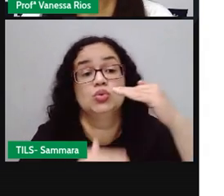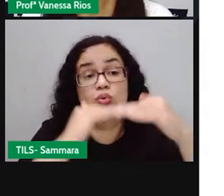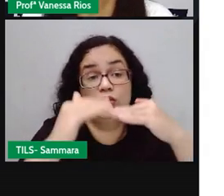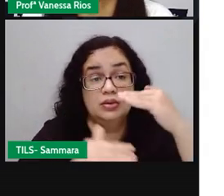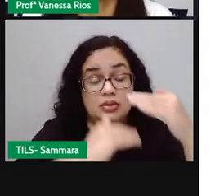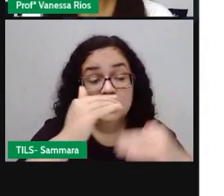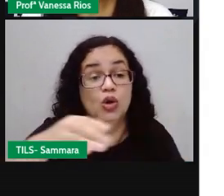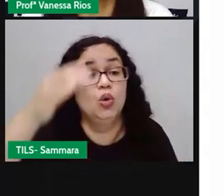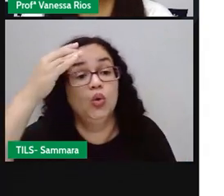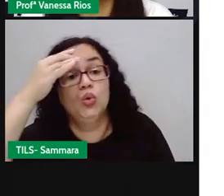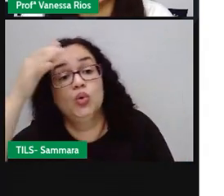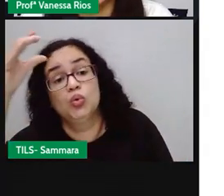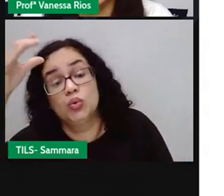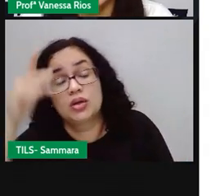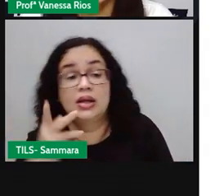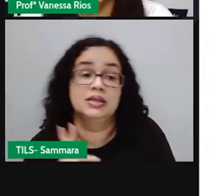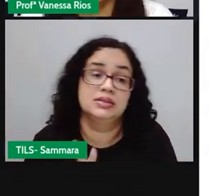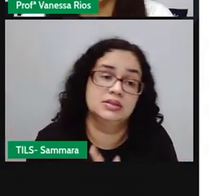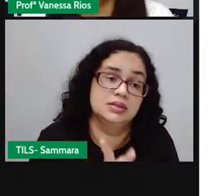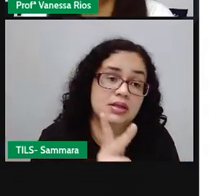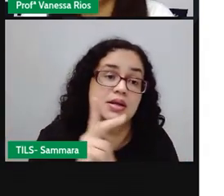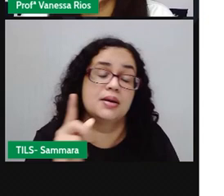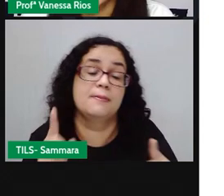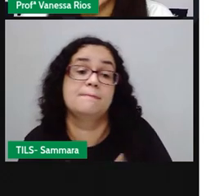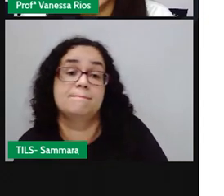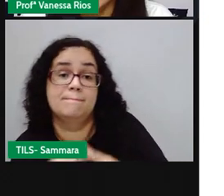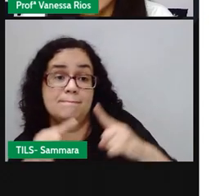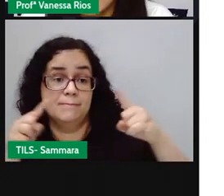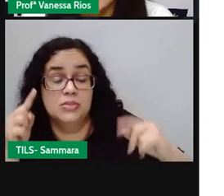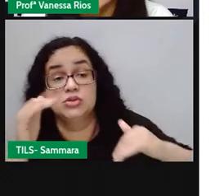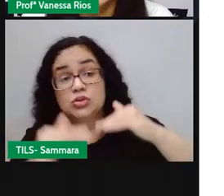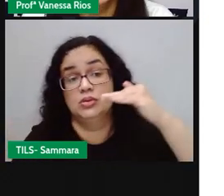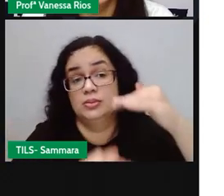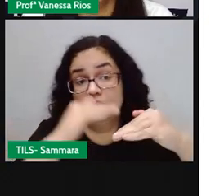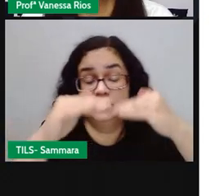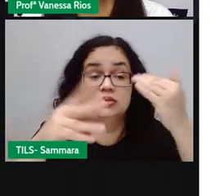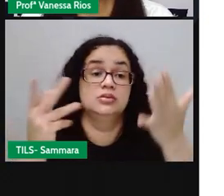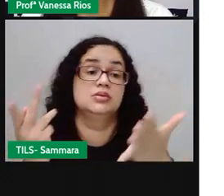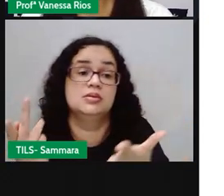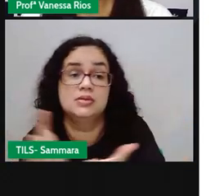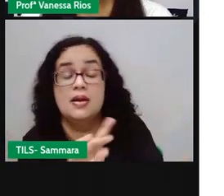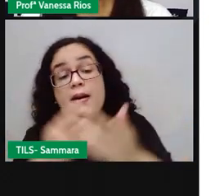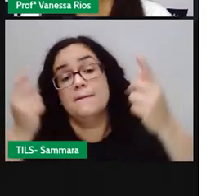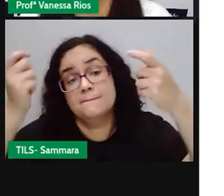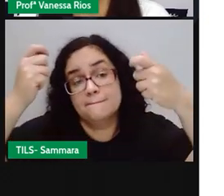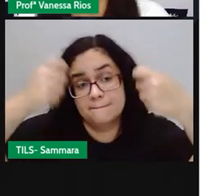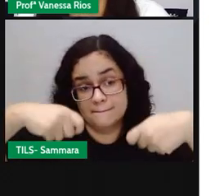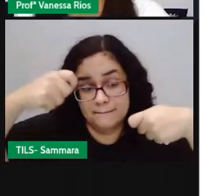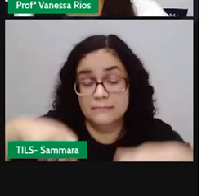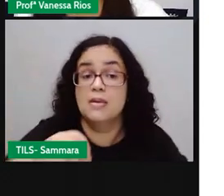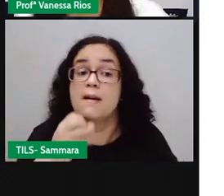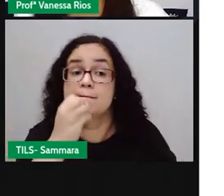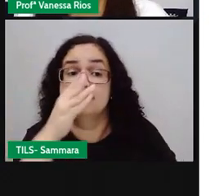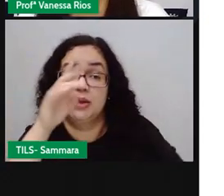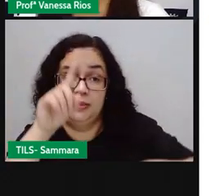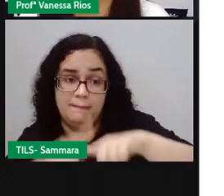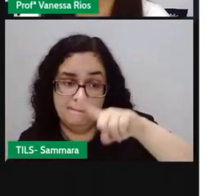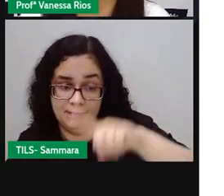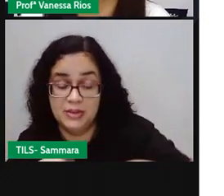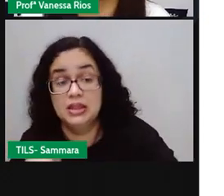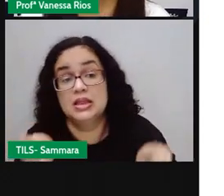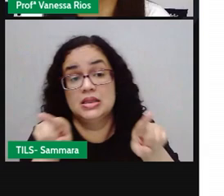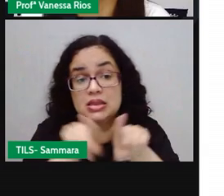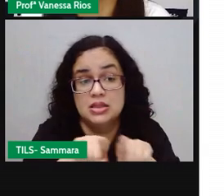construção cultural o tempo inteiro. Mas para que esse processo aconteça, a gente precisa dos bens materiais e